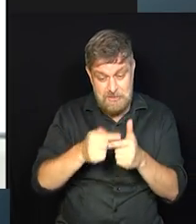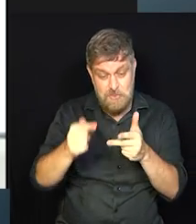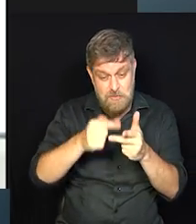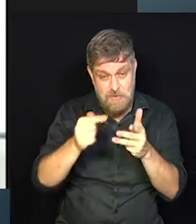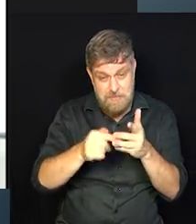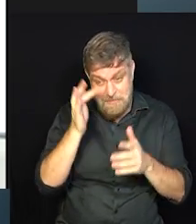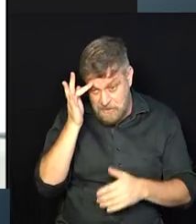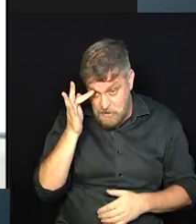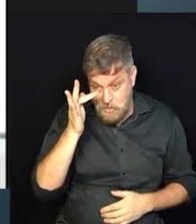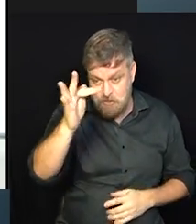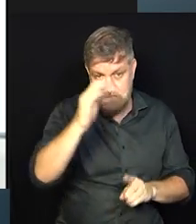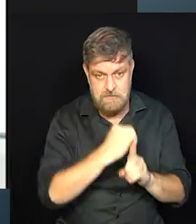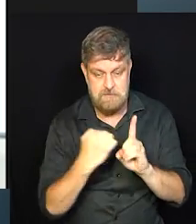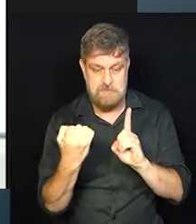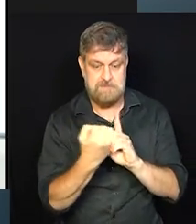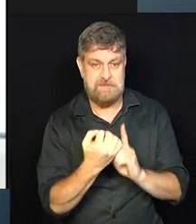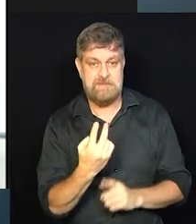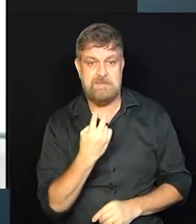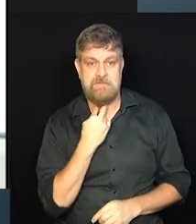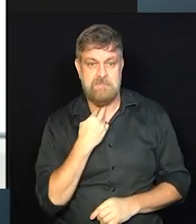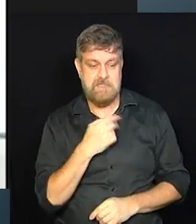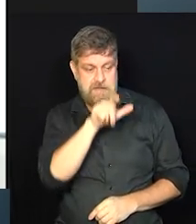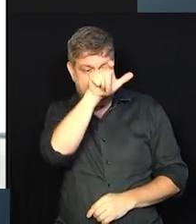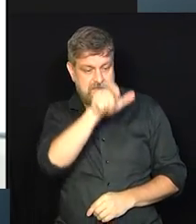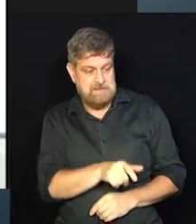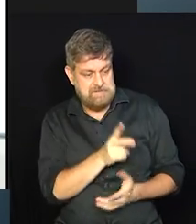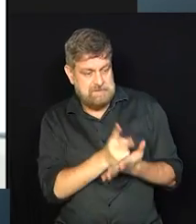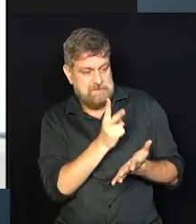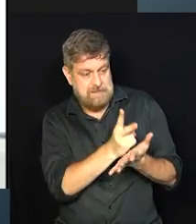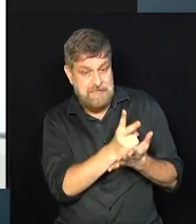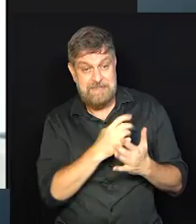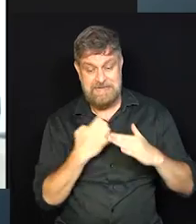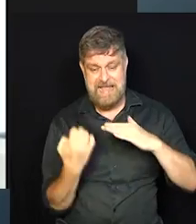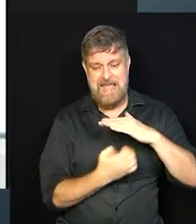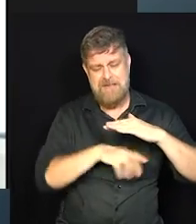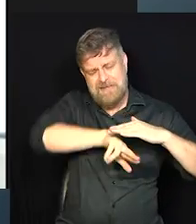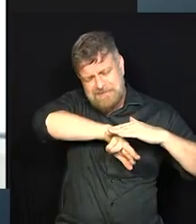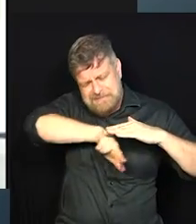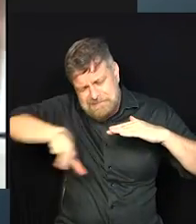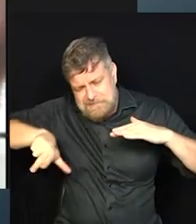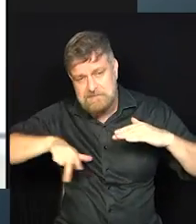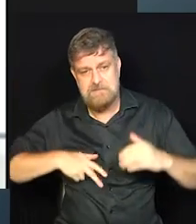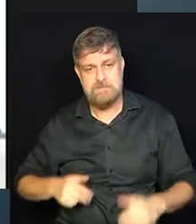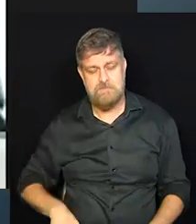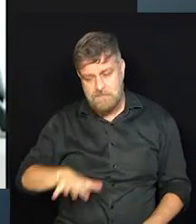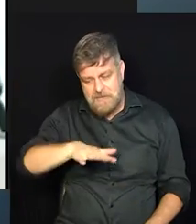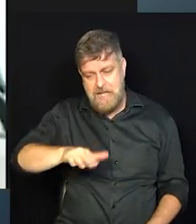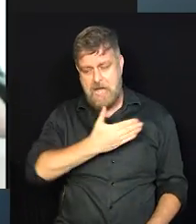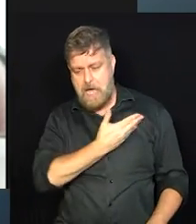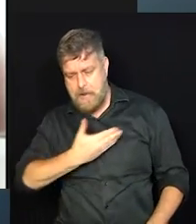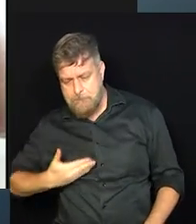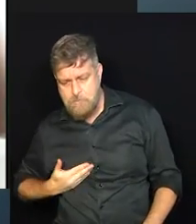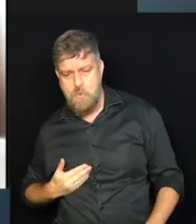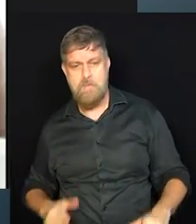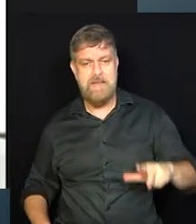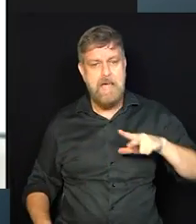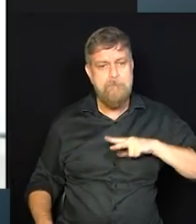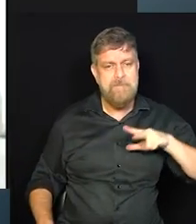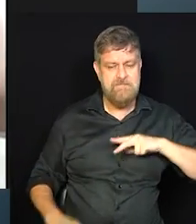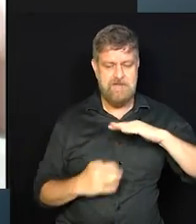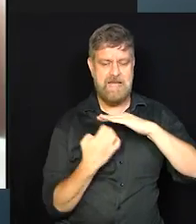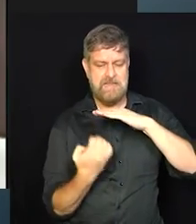a gente não tem como ter um braço só né? Então tem que ter as empresas tem que ter a iniciativa pública privada